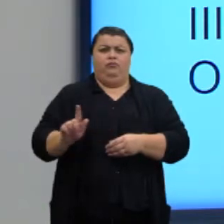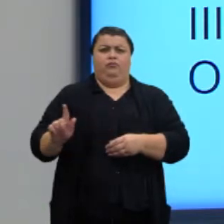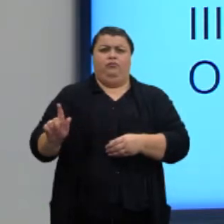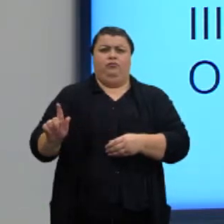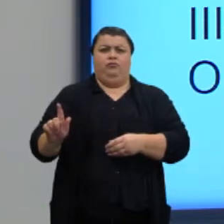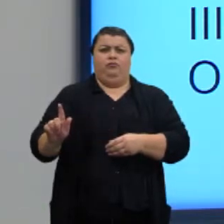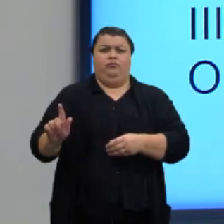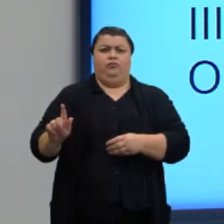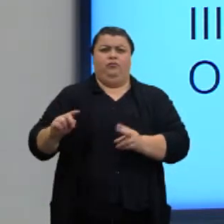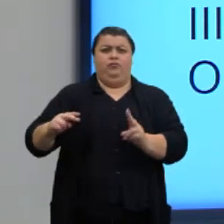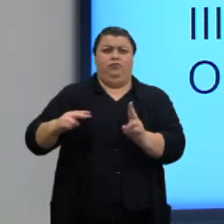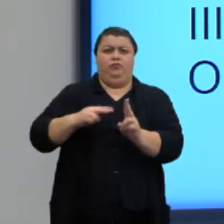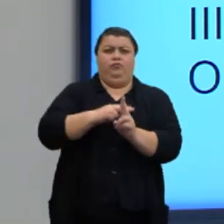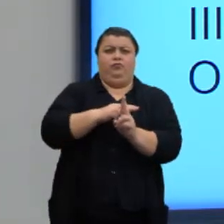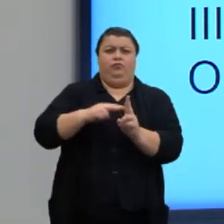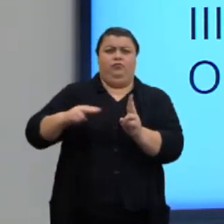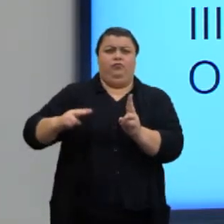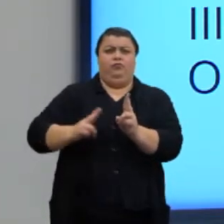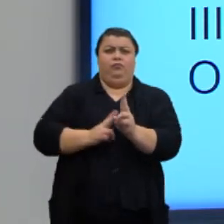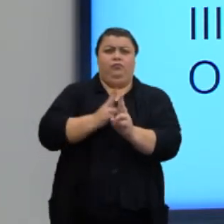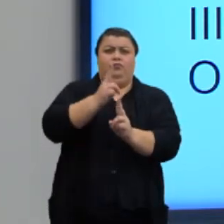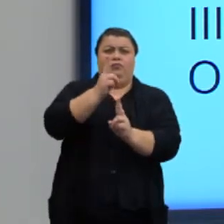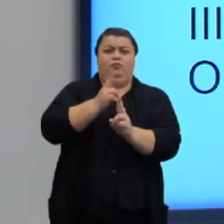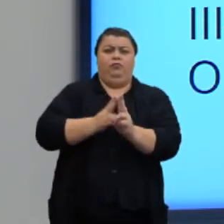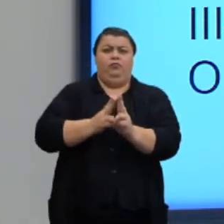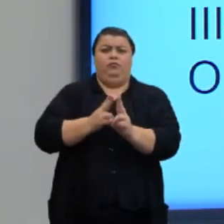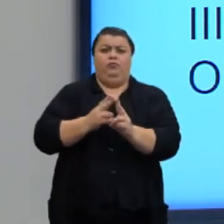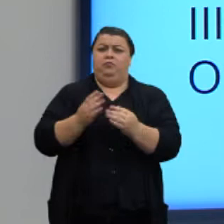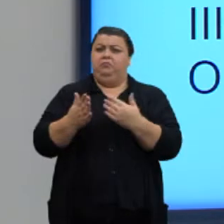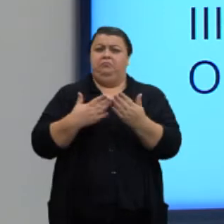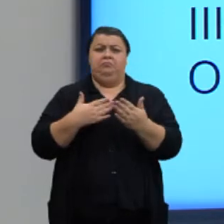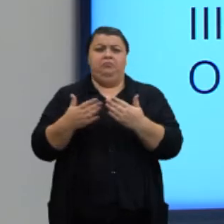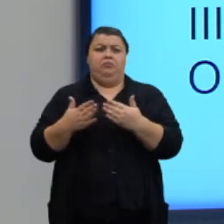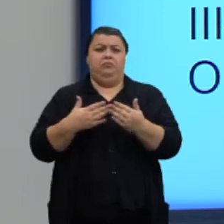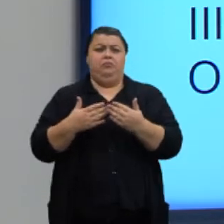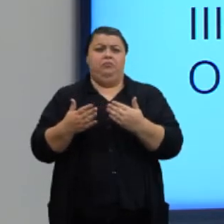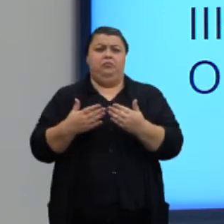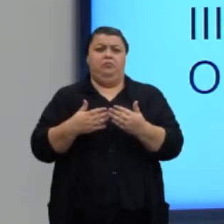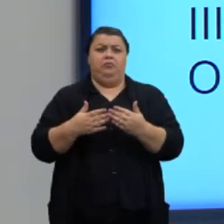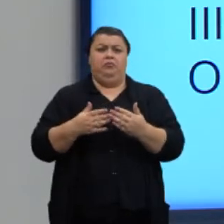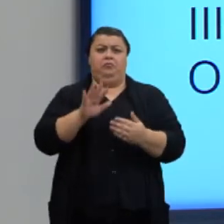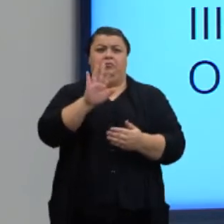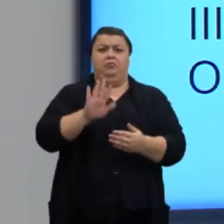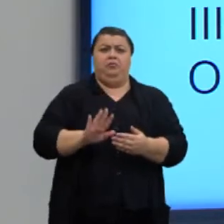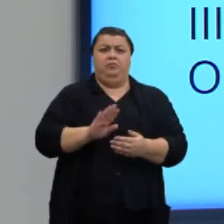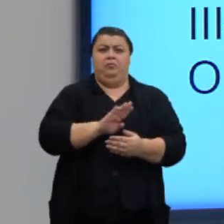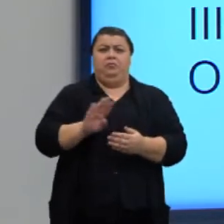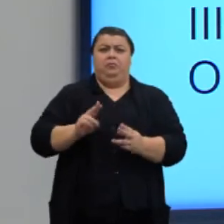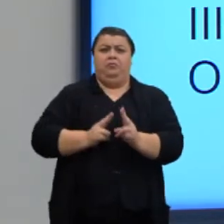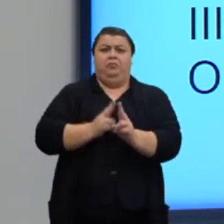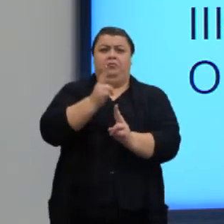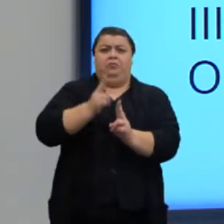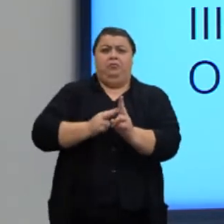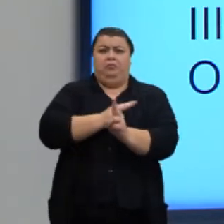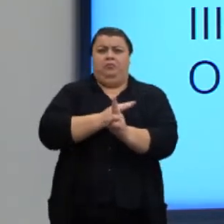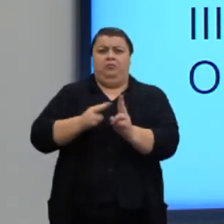Certo? E qualquer plano contendo os pontos O e E,